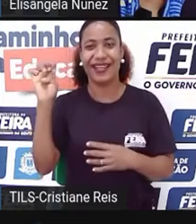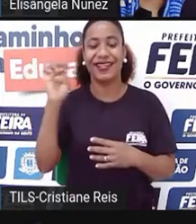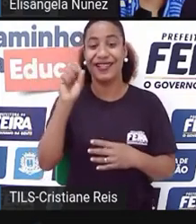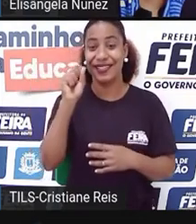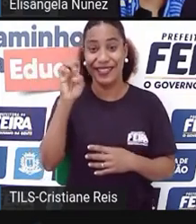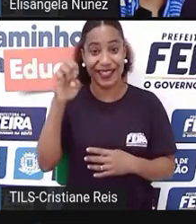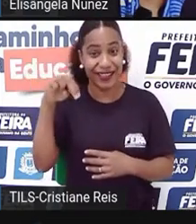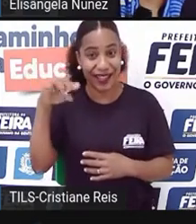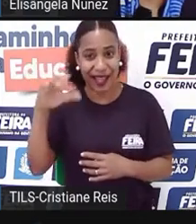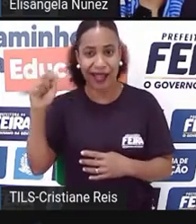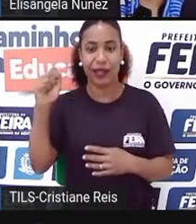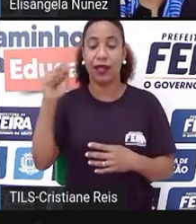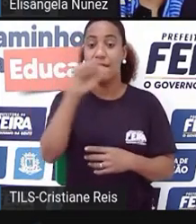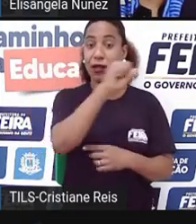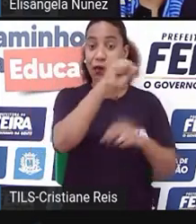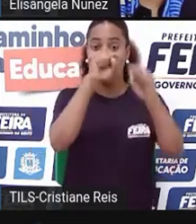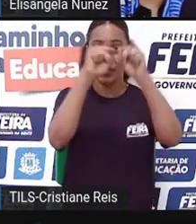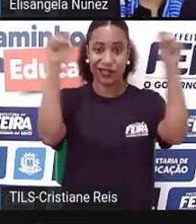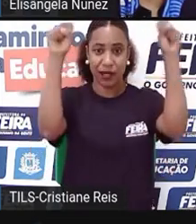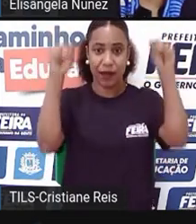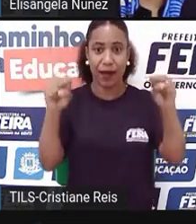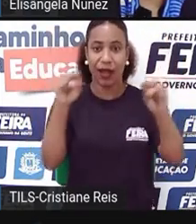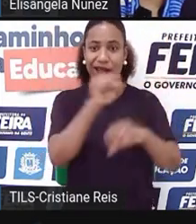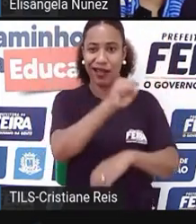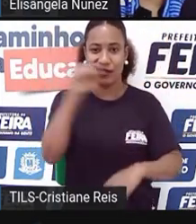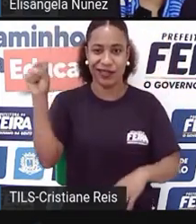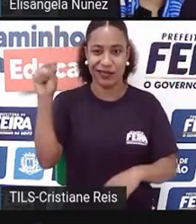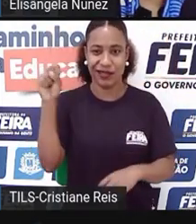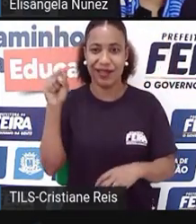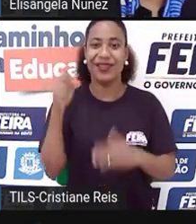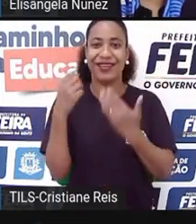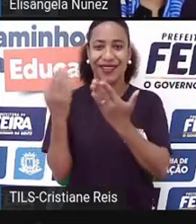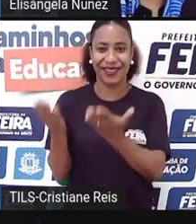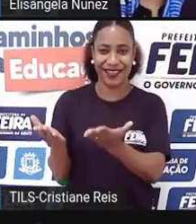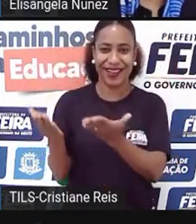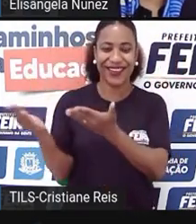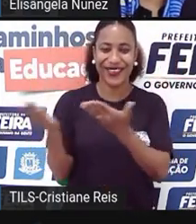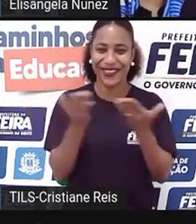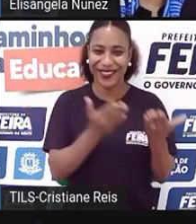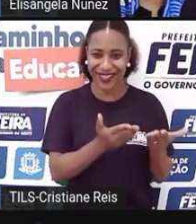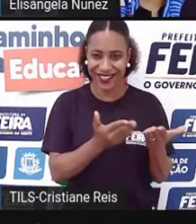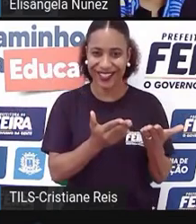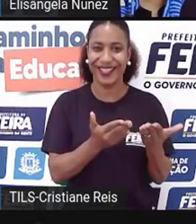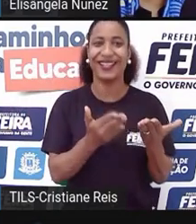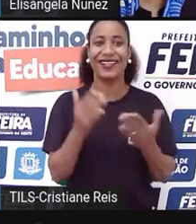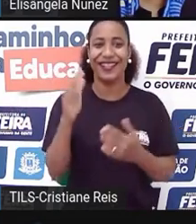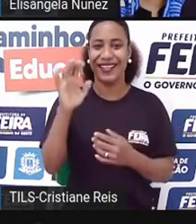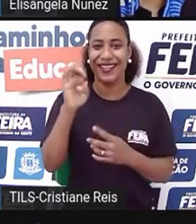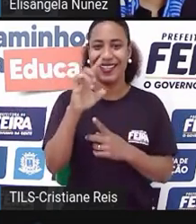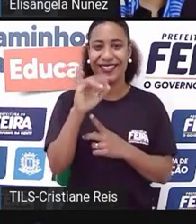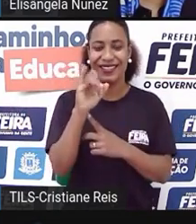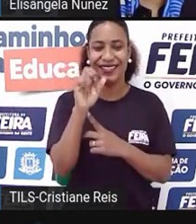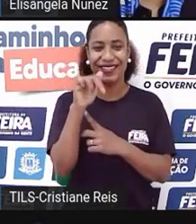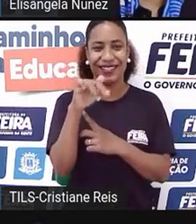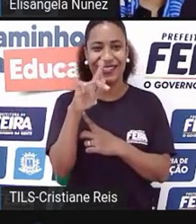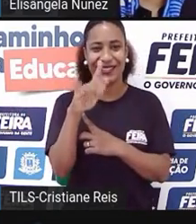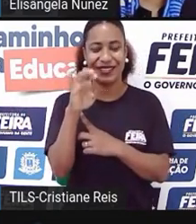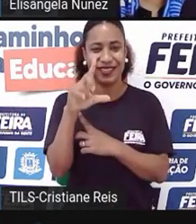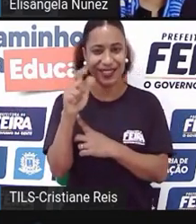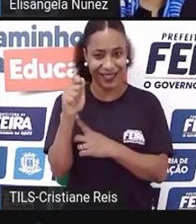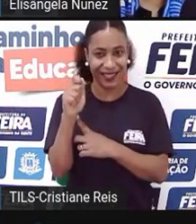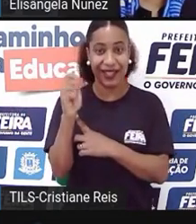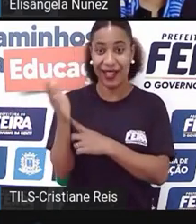então assim, todas essas empresas fazem parte de um sistema e a nossa convidada aqui, Elisângela, ela é do SEBRAE. Conta um pouquinho para a gente,